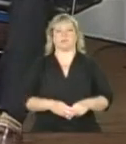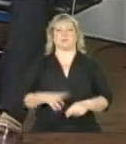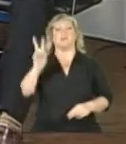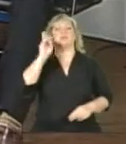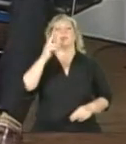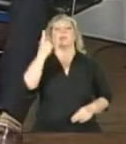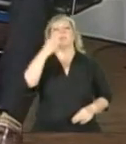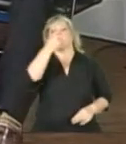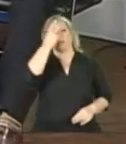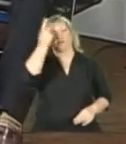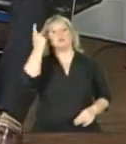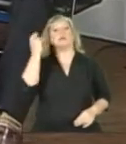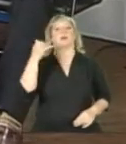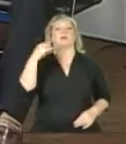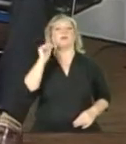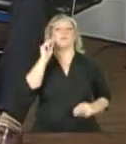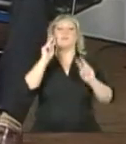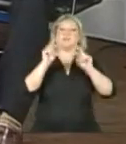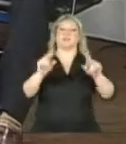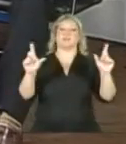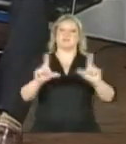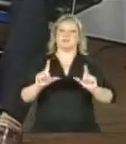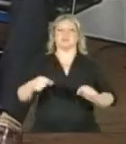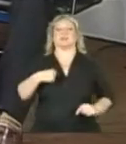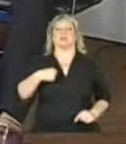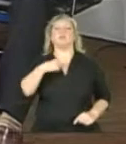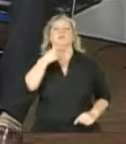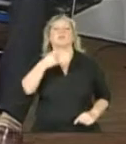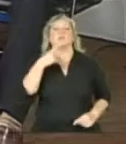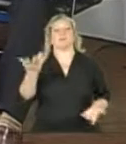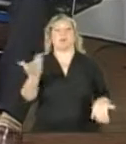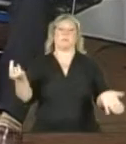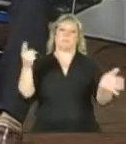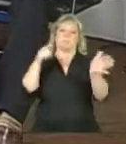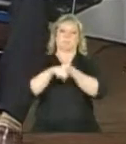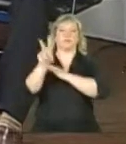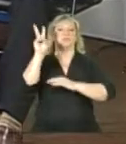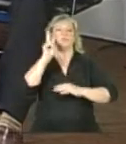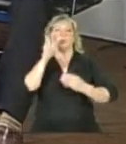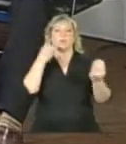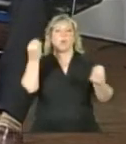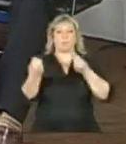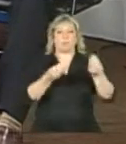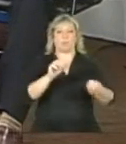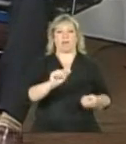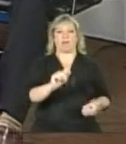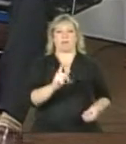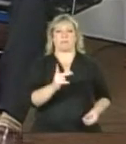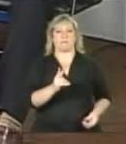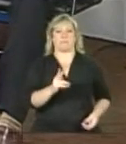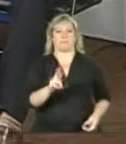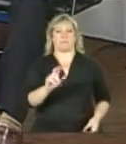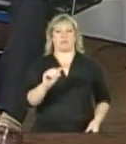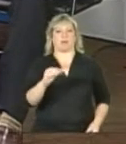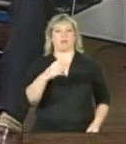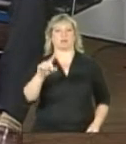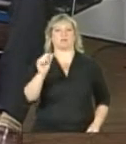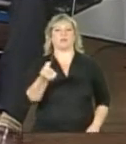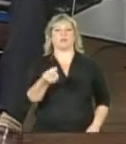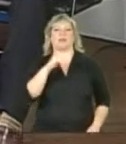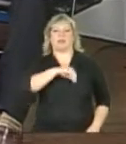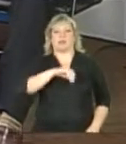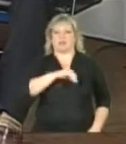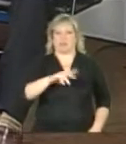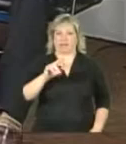telespectador em relação à diferença que se dá na apuração de renda. O MDS diz que aquele beneficiário, aquela